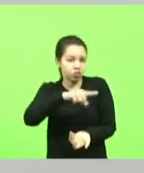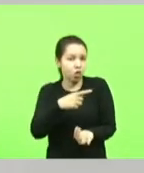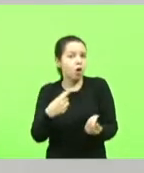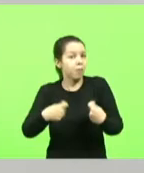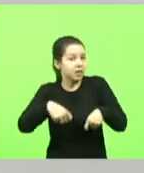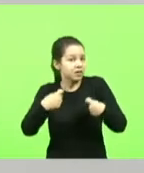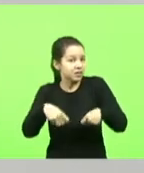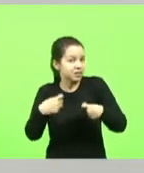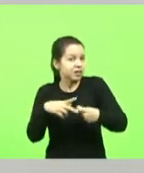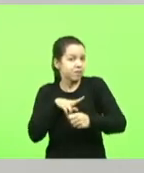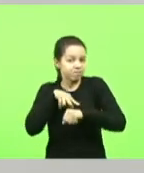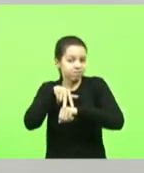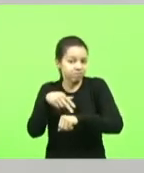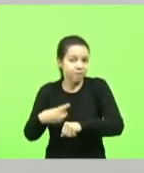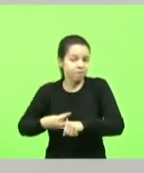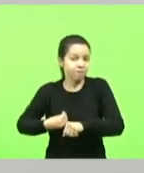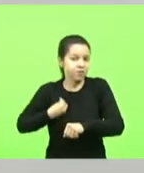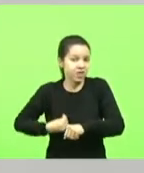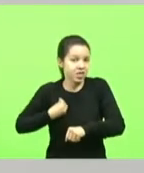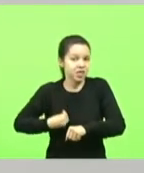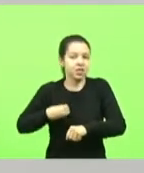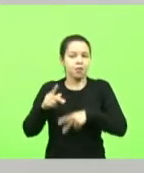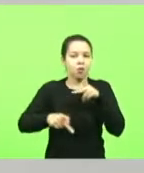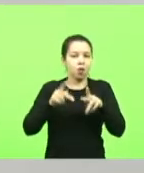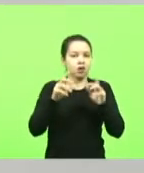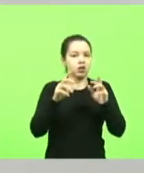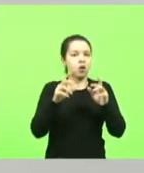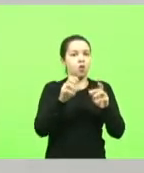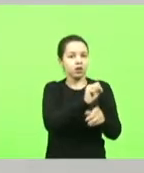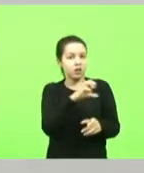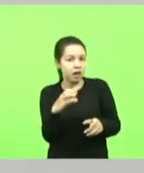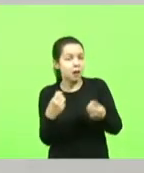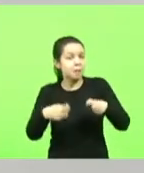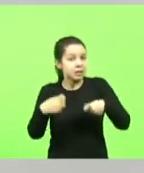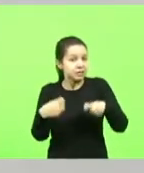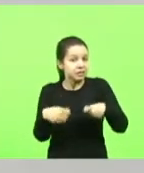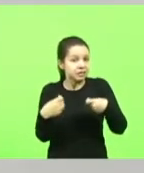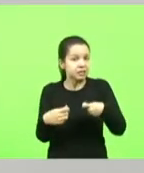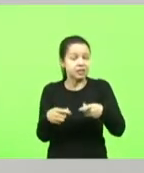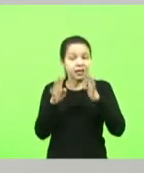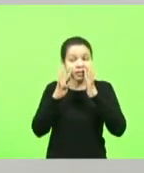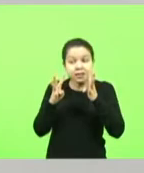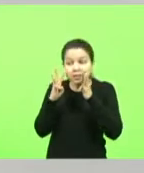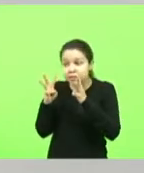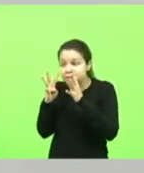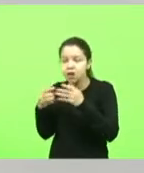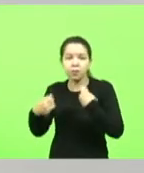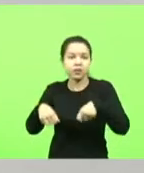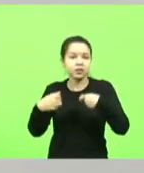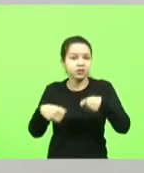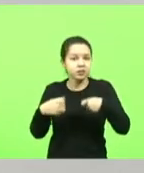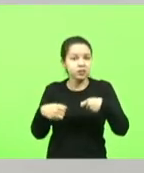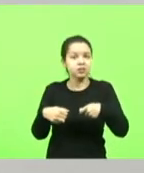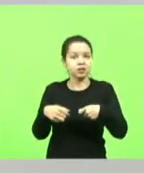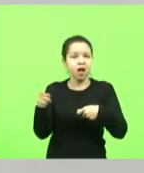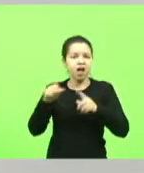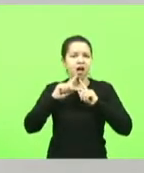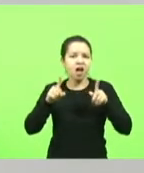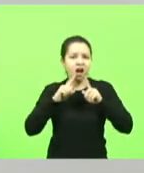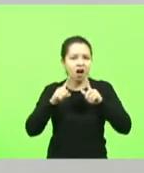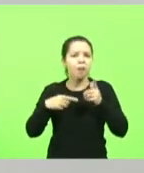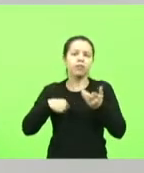estar presente na vida do catarinense trabalhando com atenção entendendo o reclamo às vezes